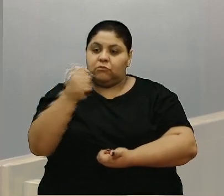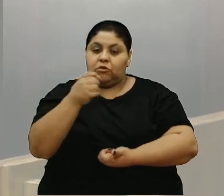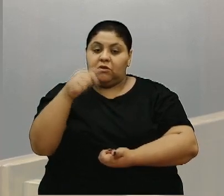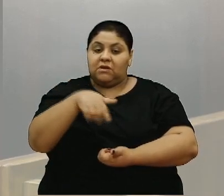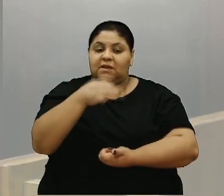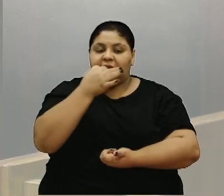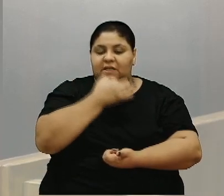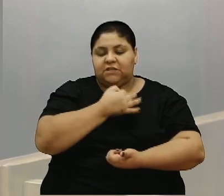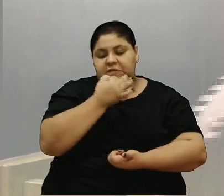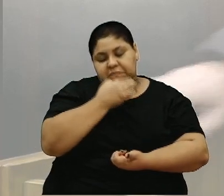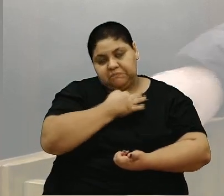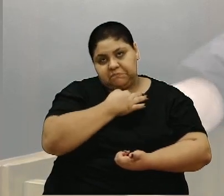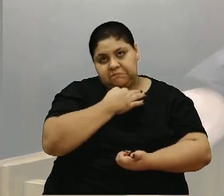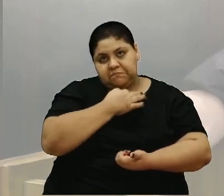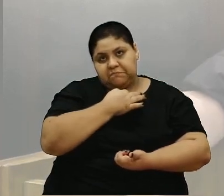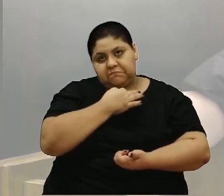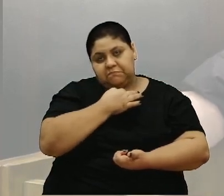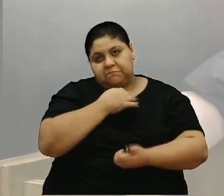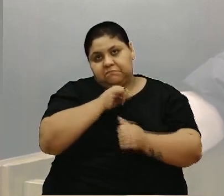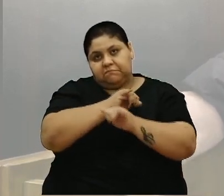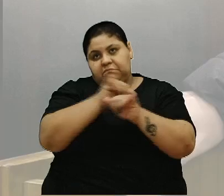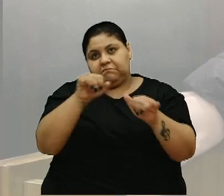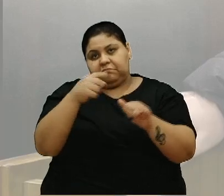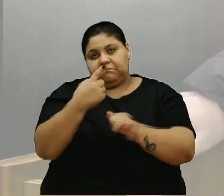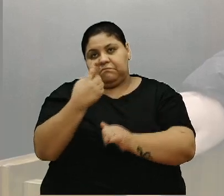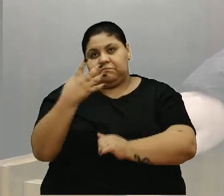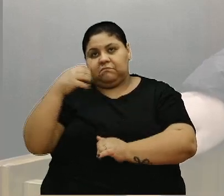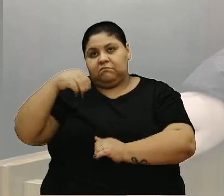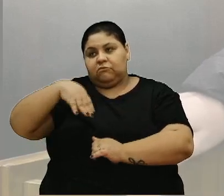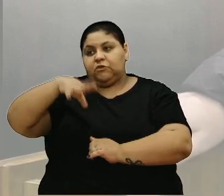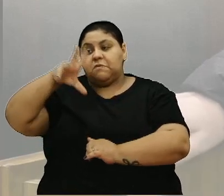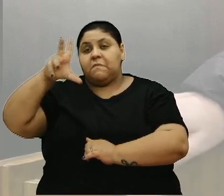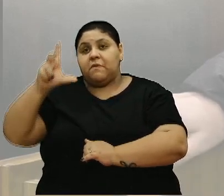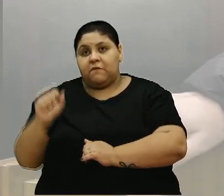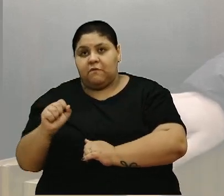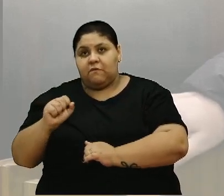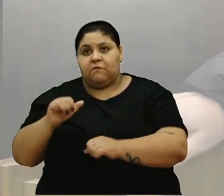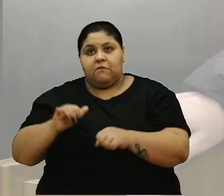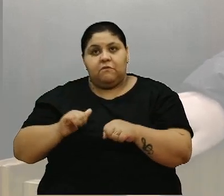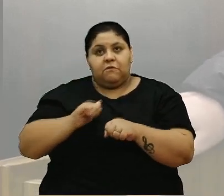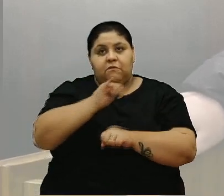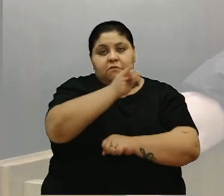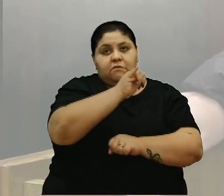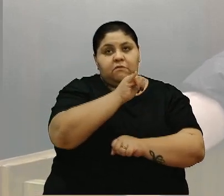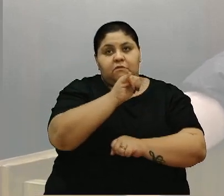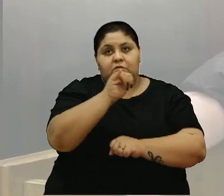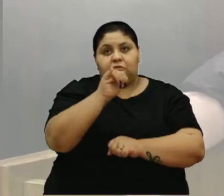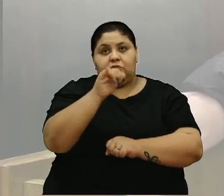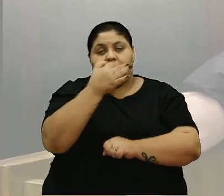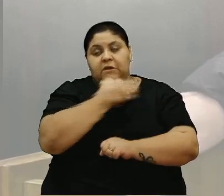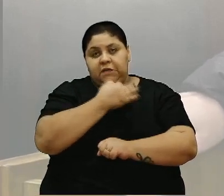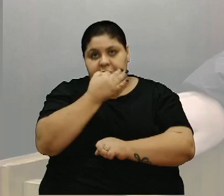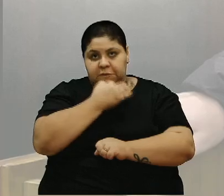Caxias, fez um anúncio de 14 milhões para o aeroporto Hugo Cantergiani.